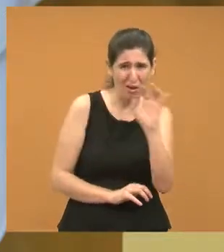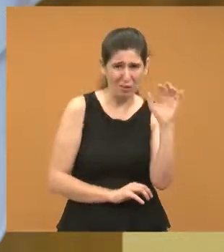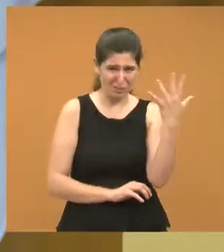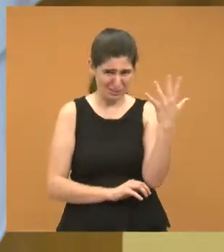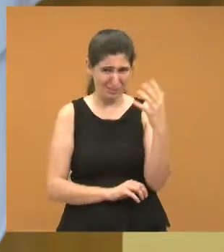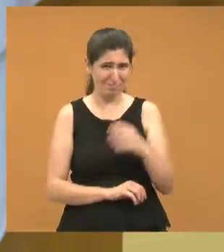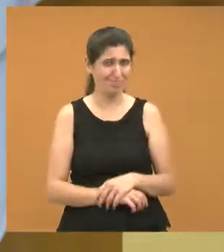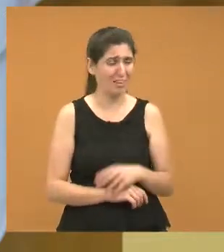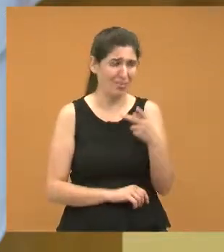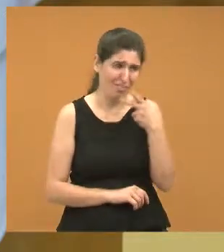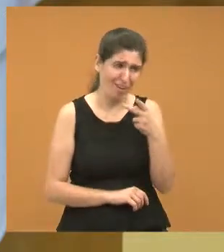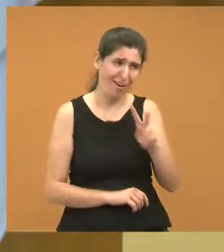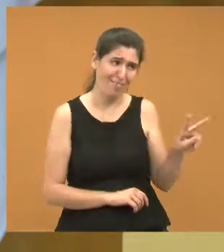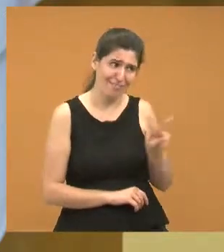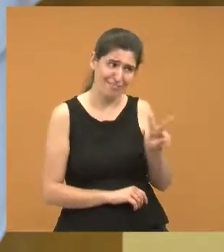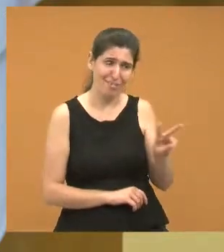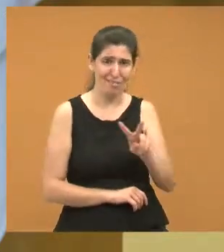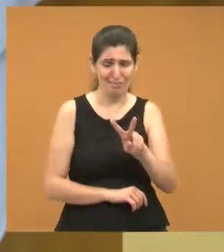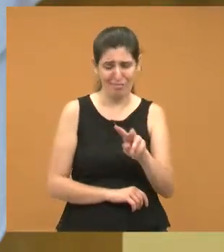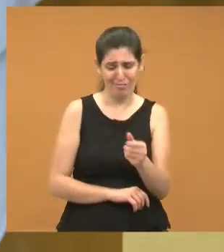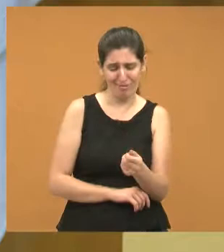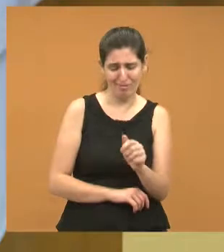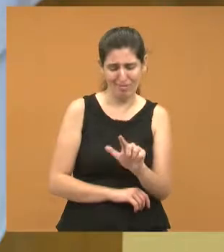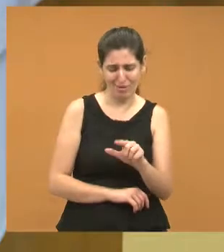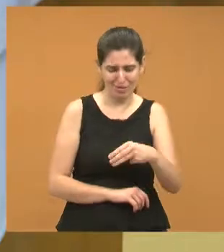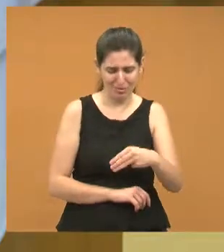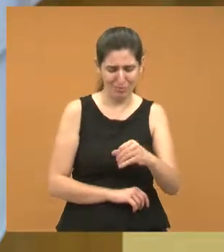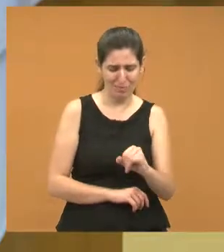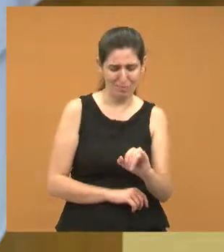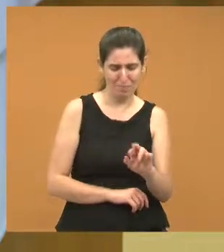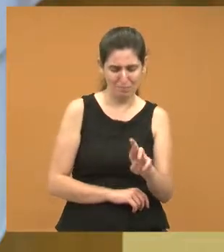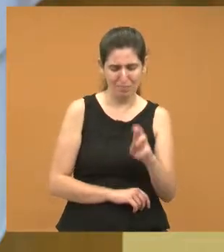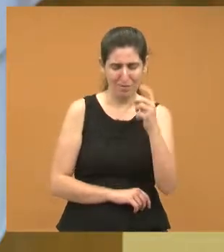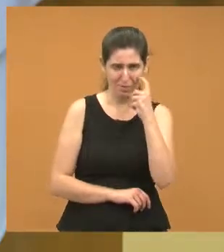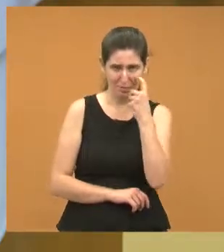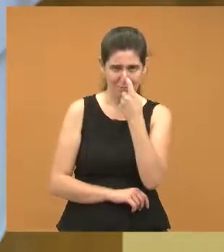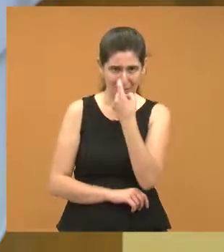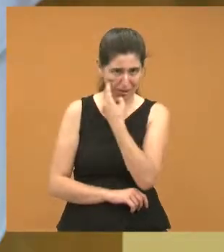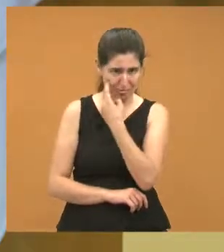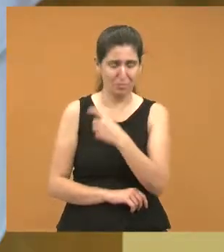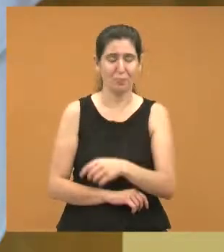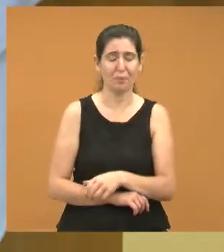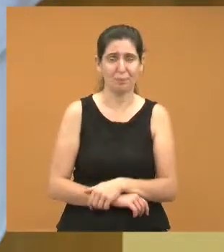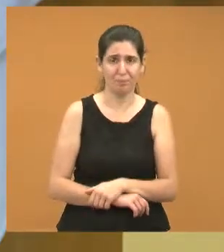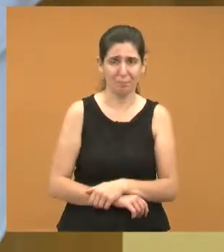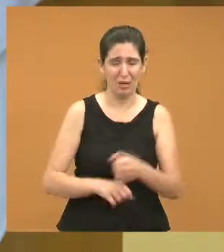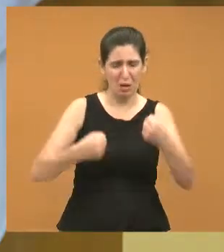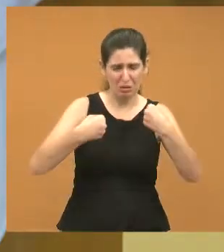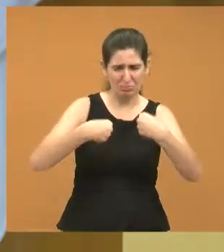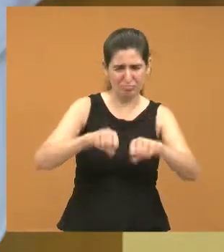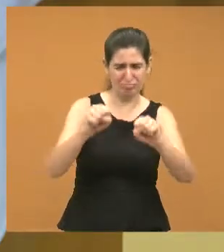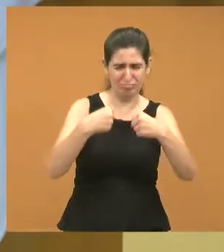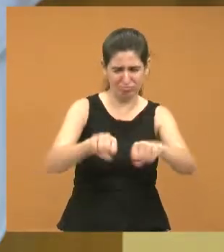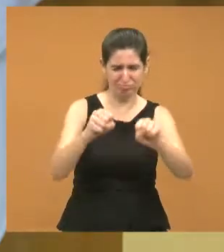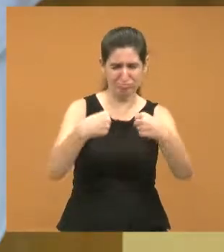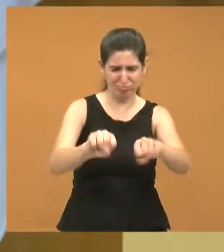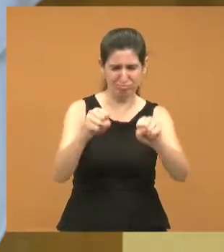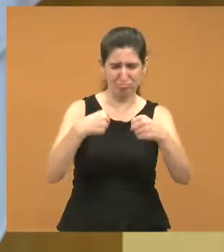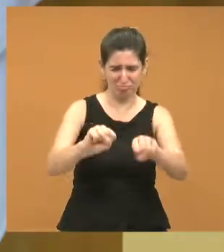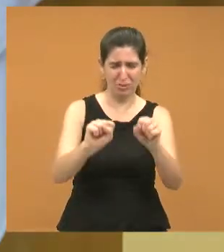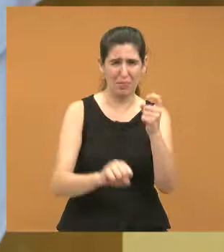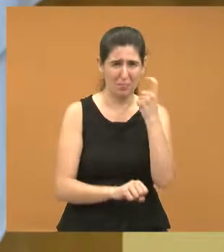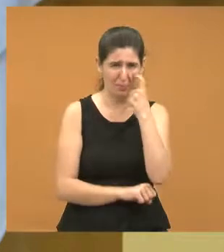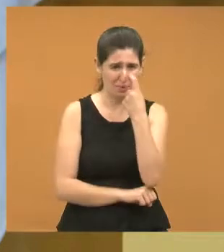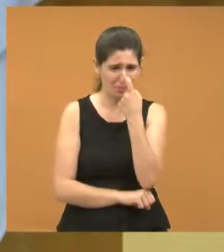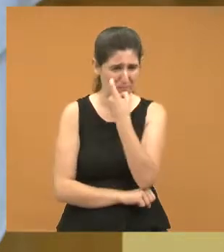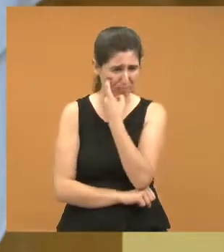Valbino Parque Minha Lua, com relação aos motoqueiros lá no Parque Minha Lua, que, por